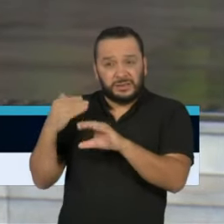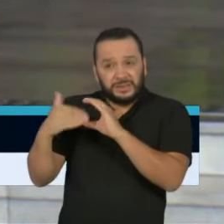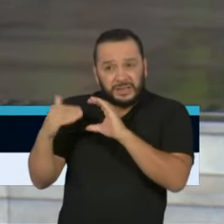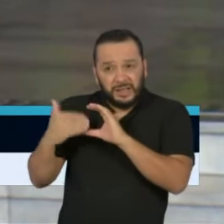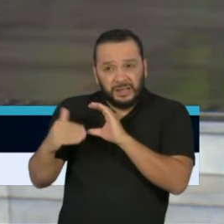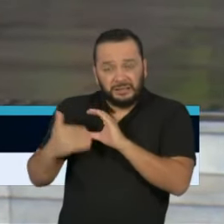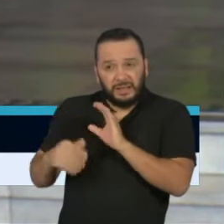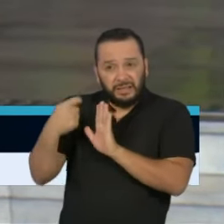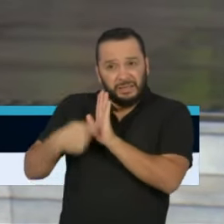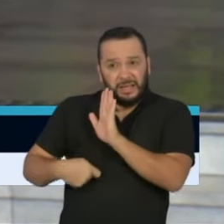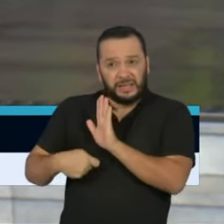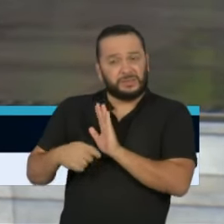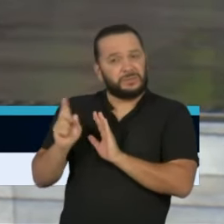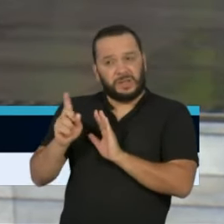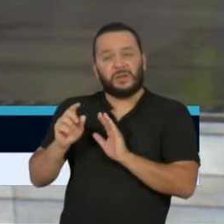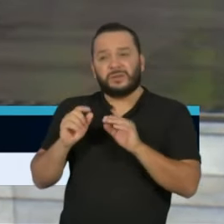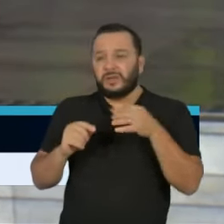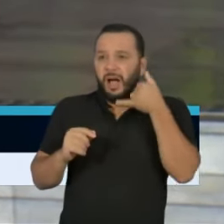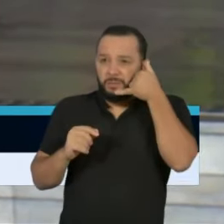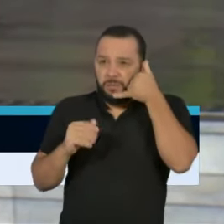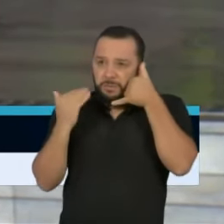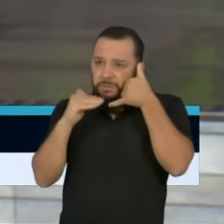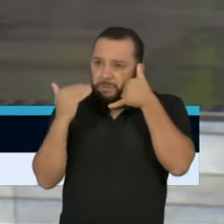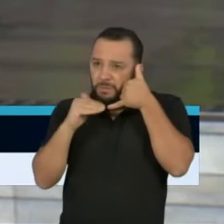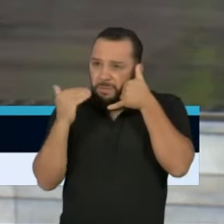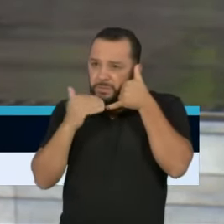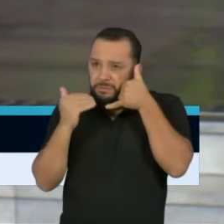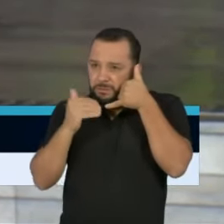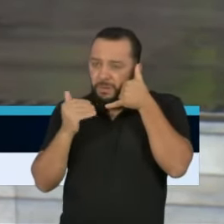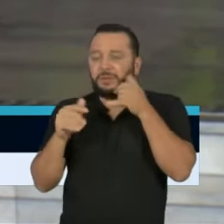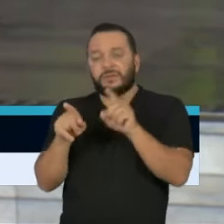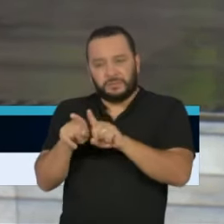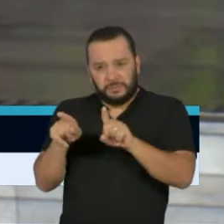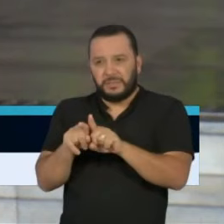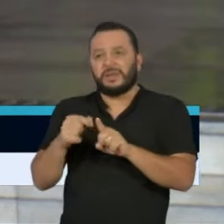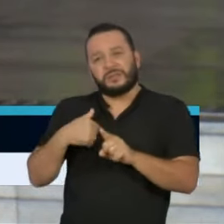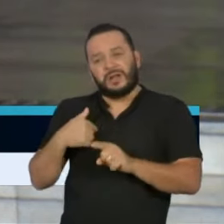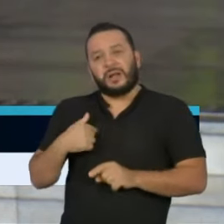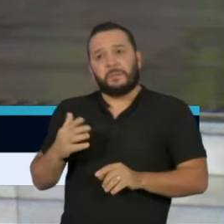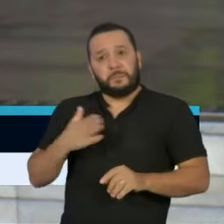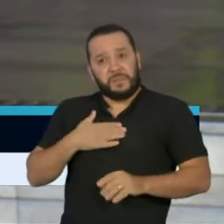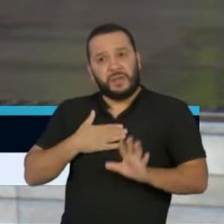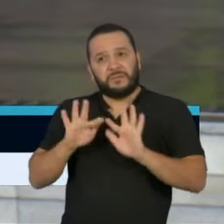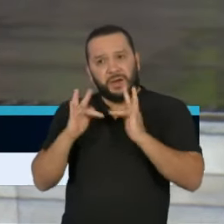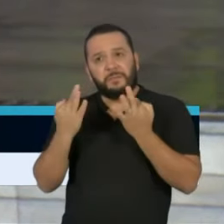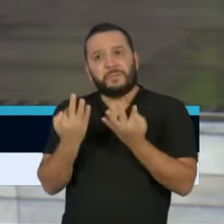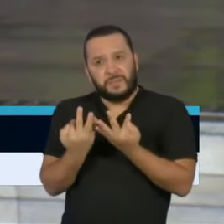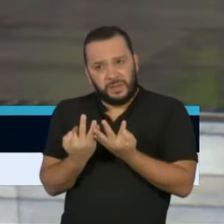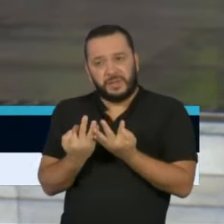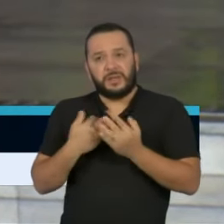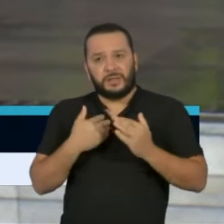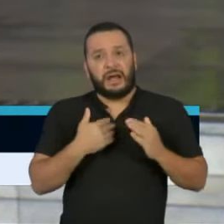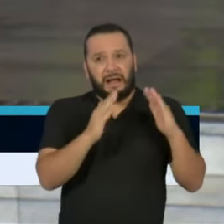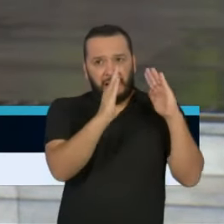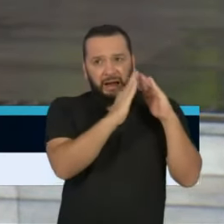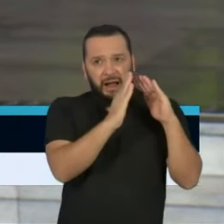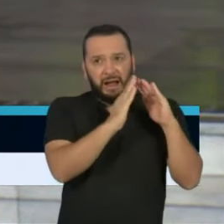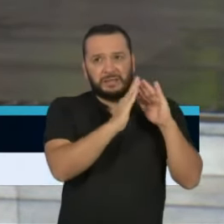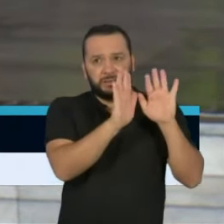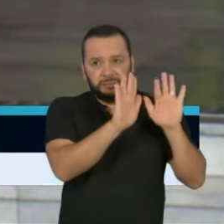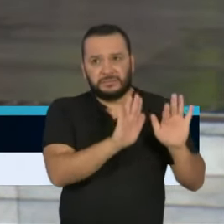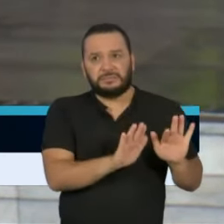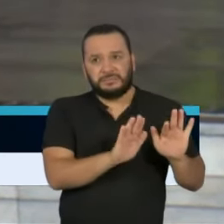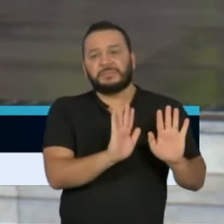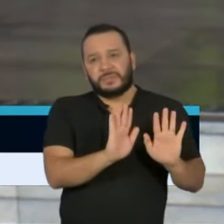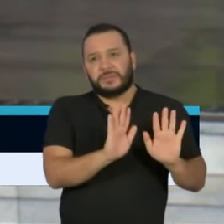meus filhos, eles estão fora de São Paulo, resguardados, e havia informação de onde estavam localizados os meus filhos.